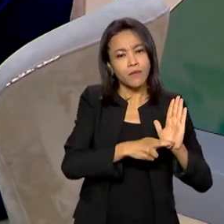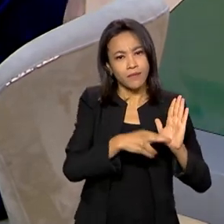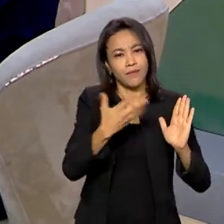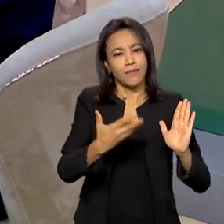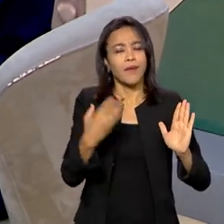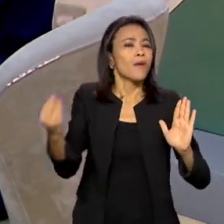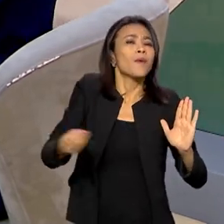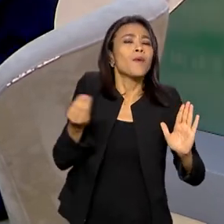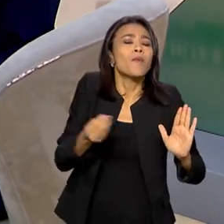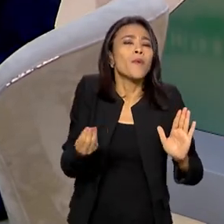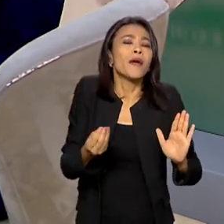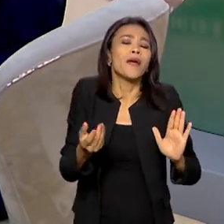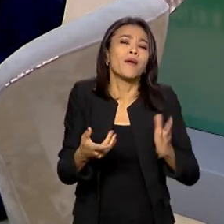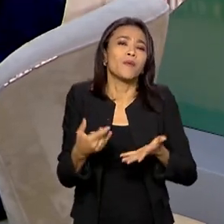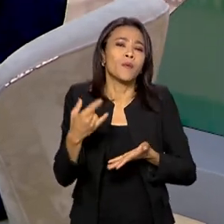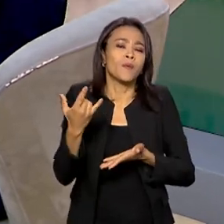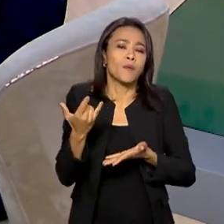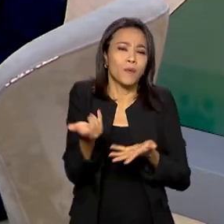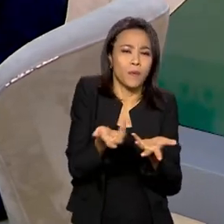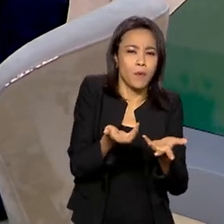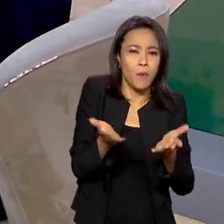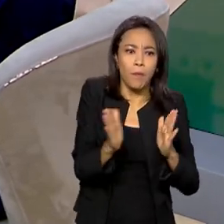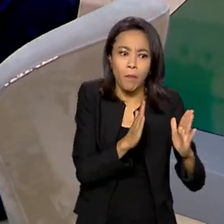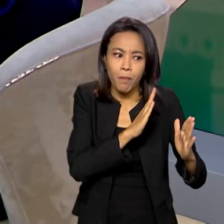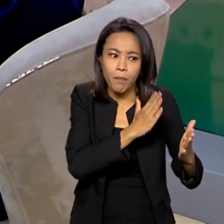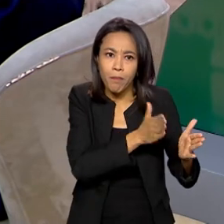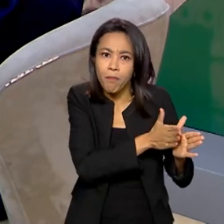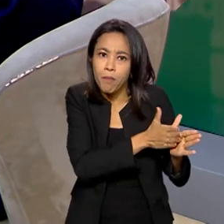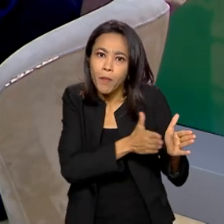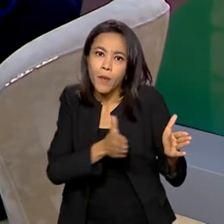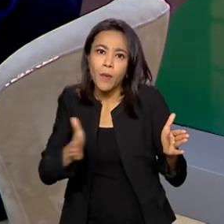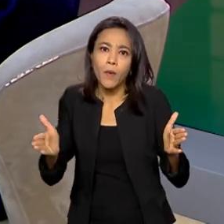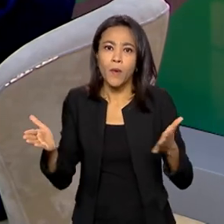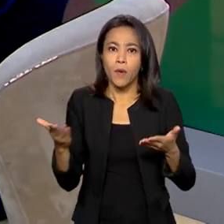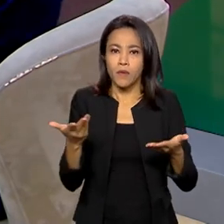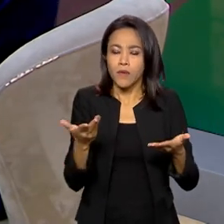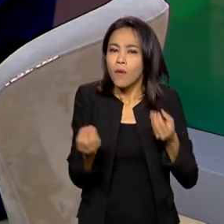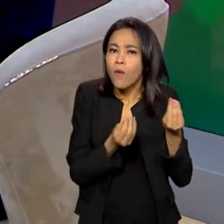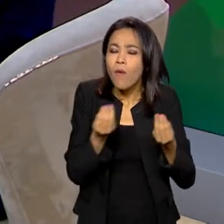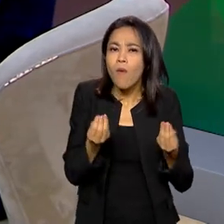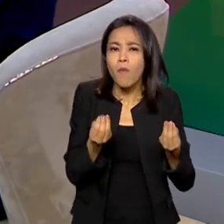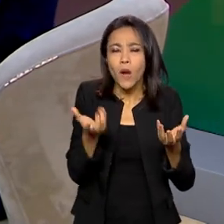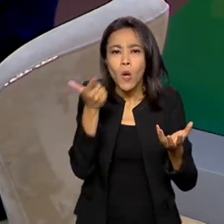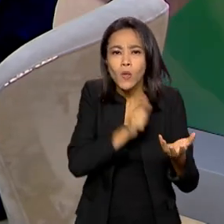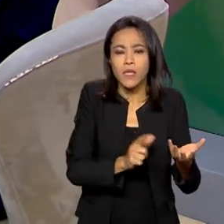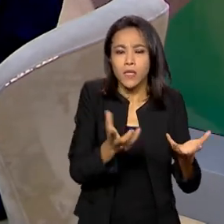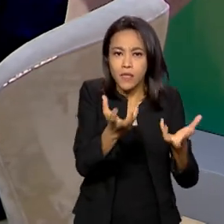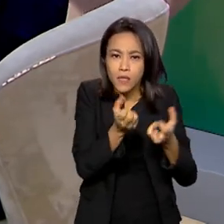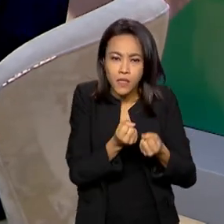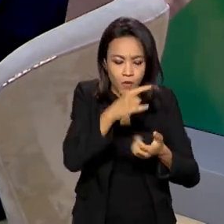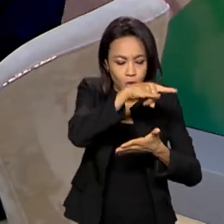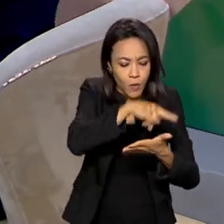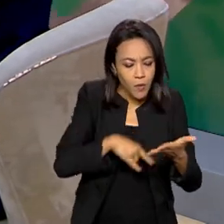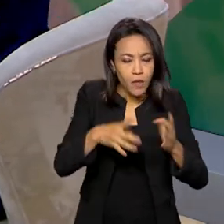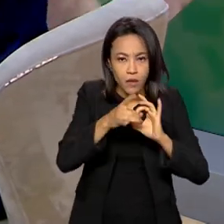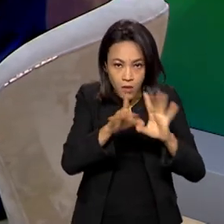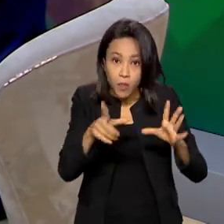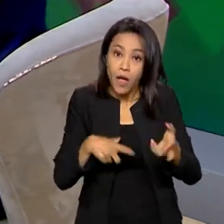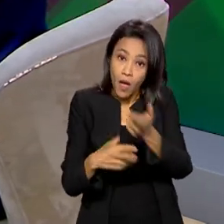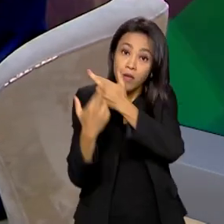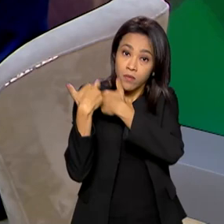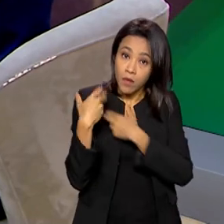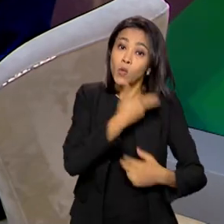os processos de concessão, porque, em tese, o direito de fazer a rádio difusão é da União, mas ela pode